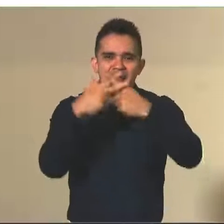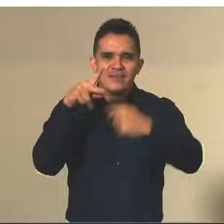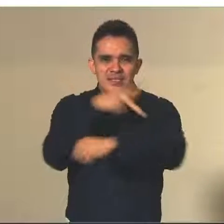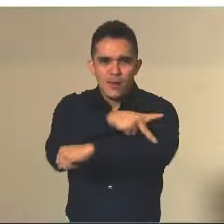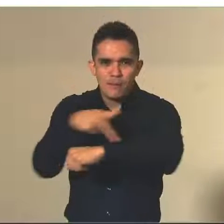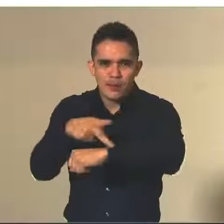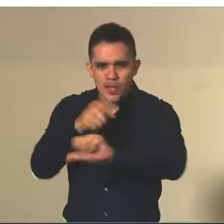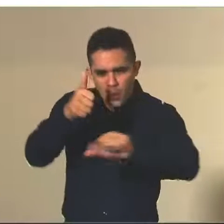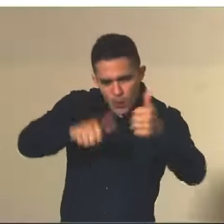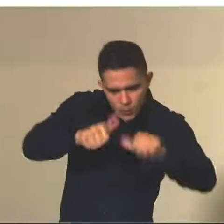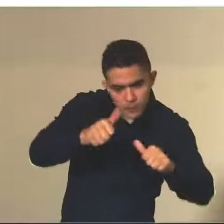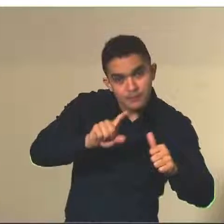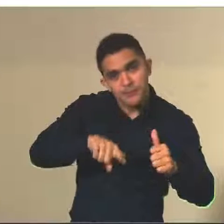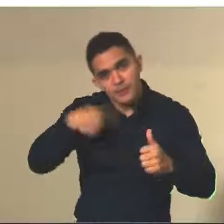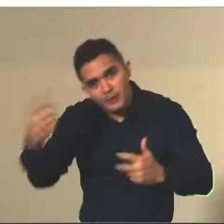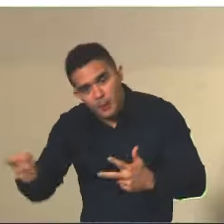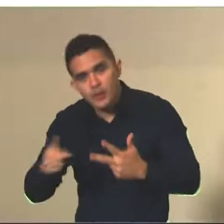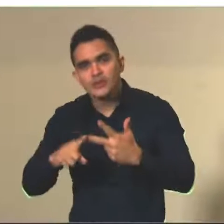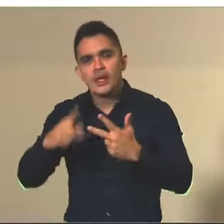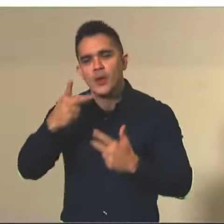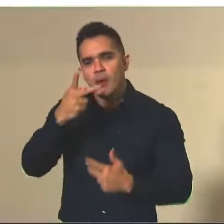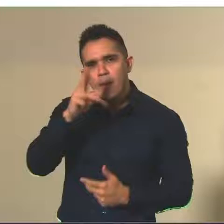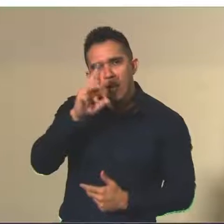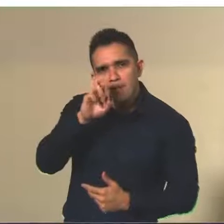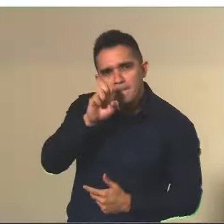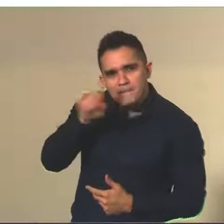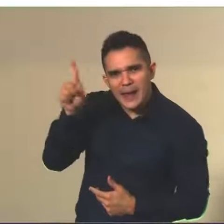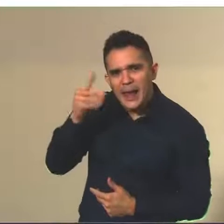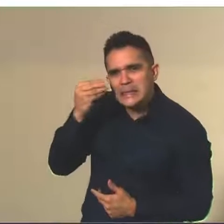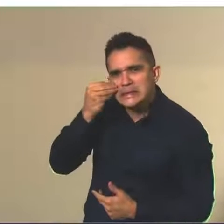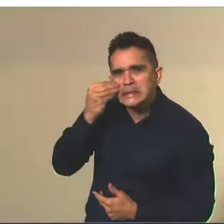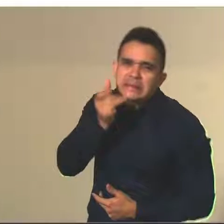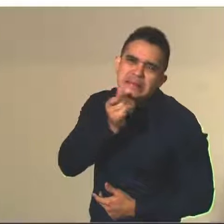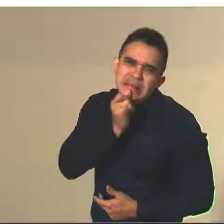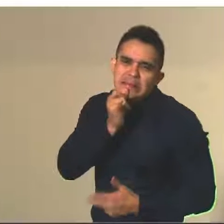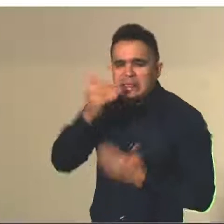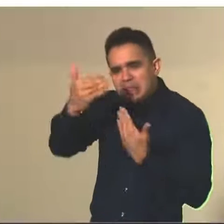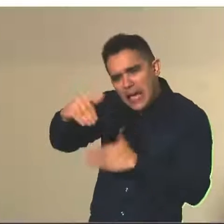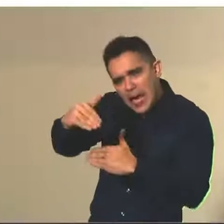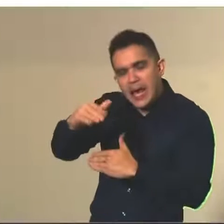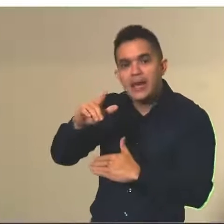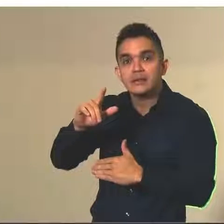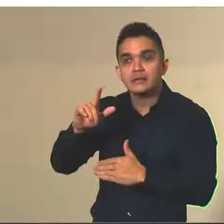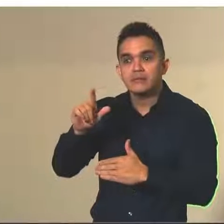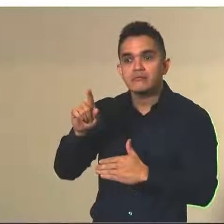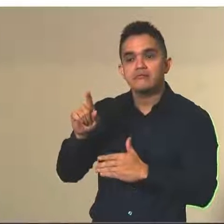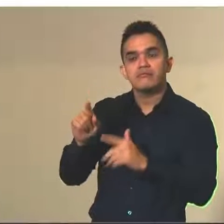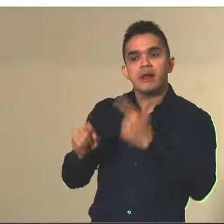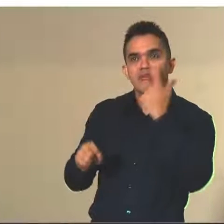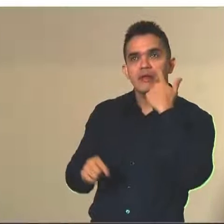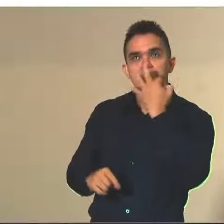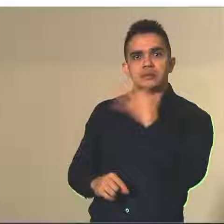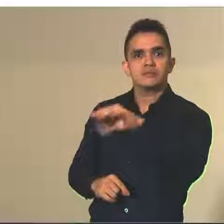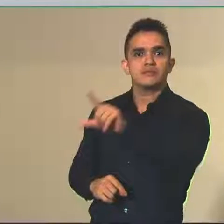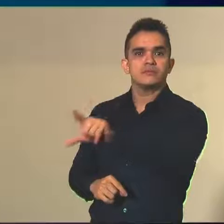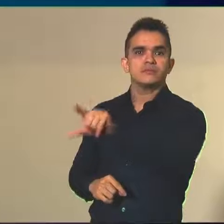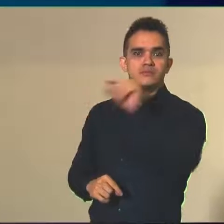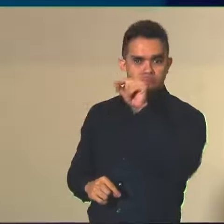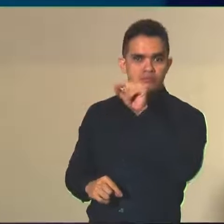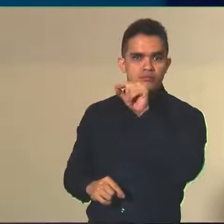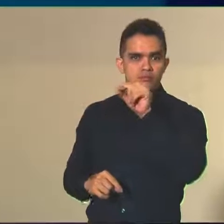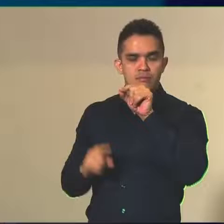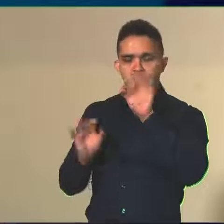seguida tem o pré-teste, que é feito, para depois aquela questão ser considerada na escolha da prova, inclusive com a sua